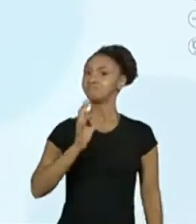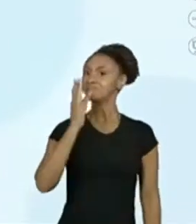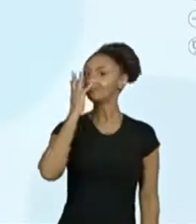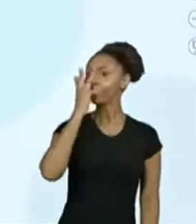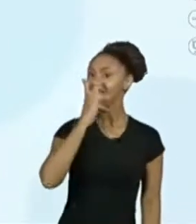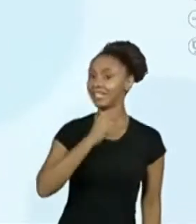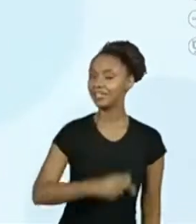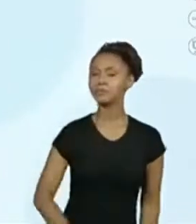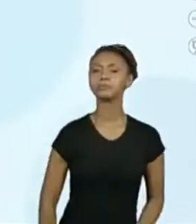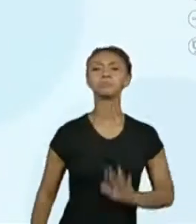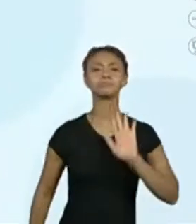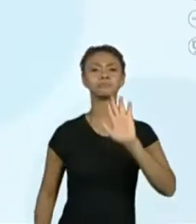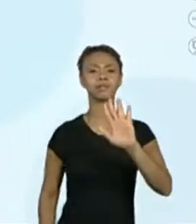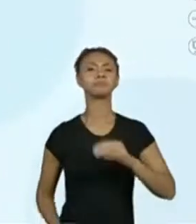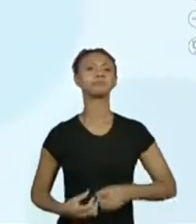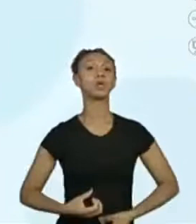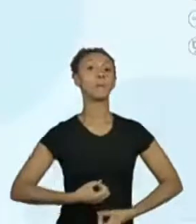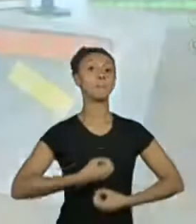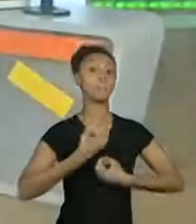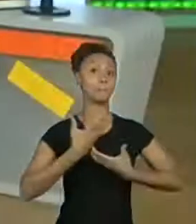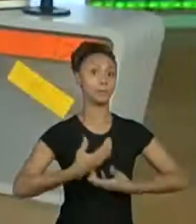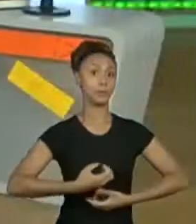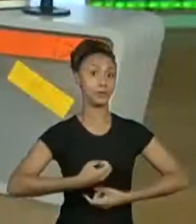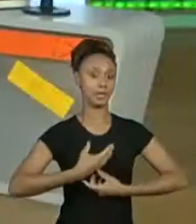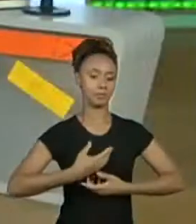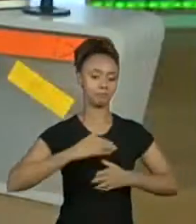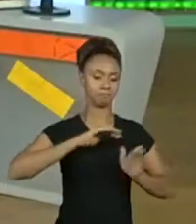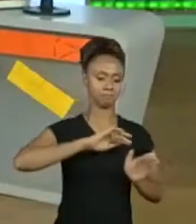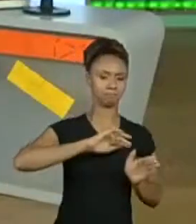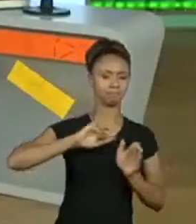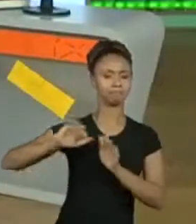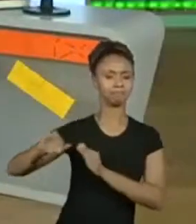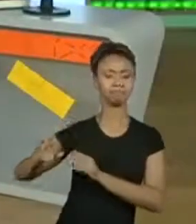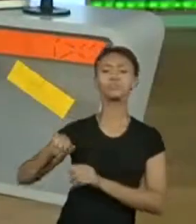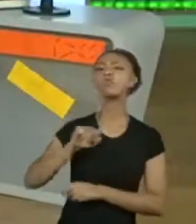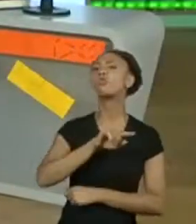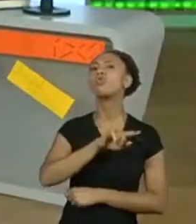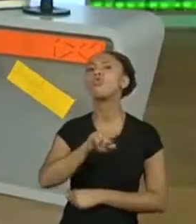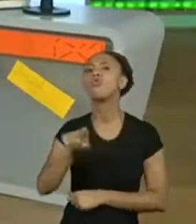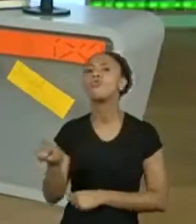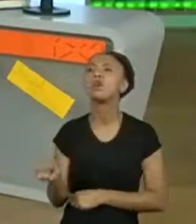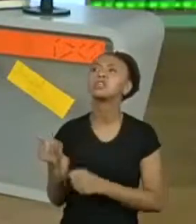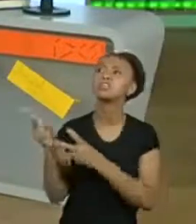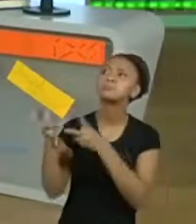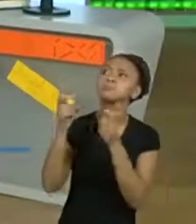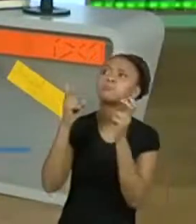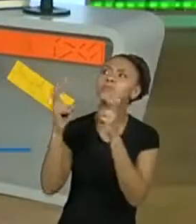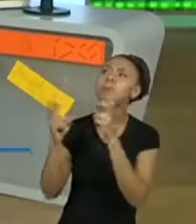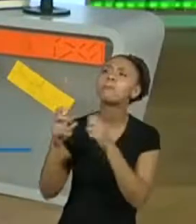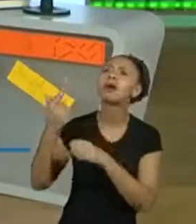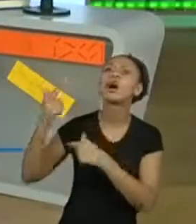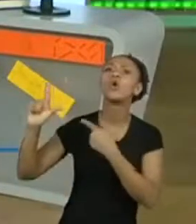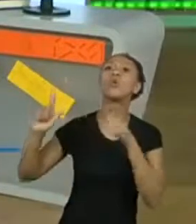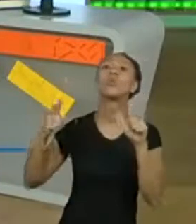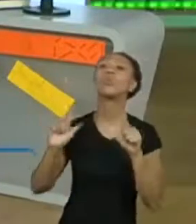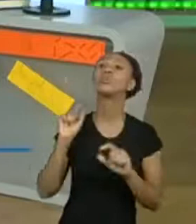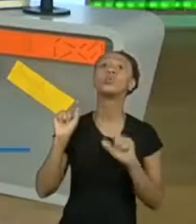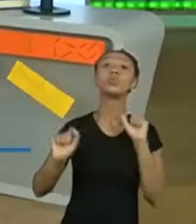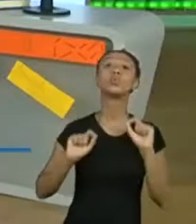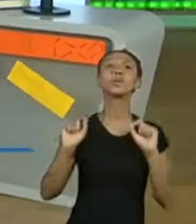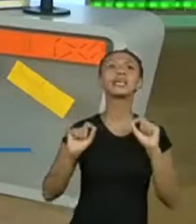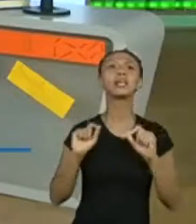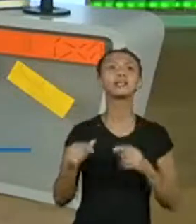Tirando o poema, o que mais vocês conseguiram observar? Os